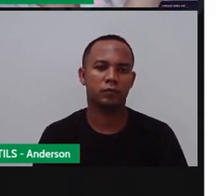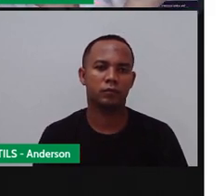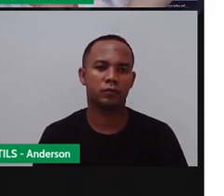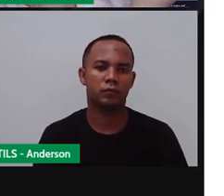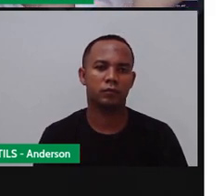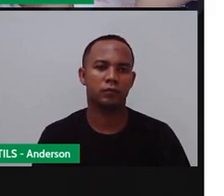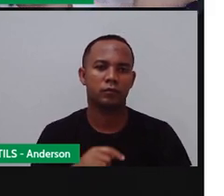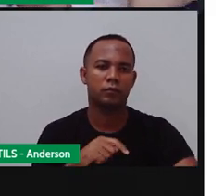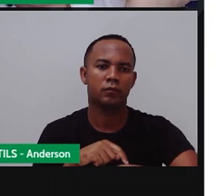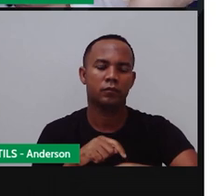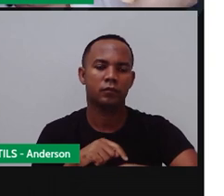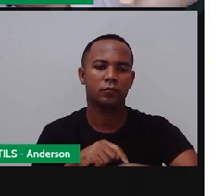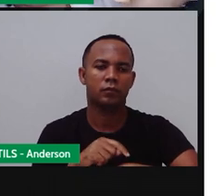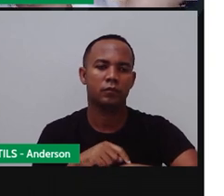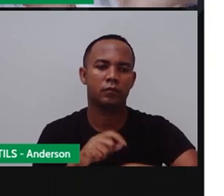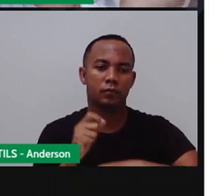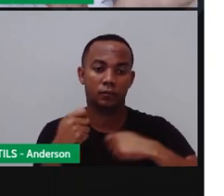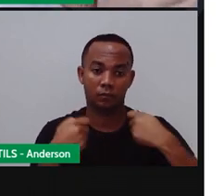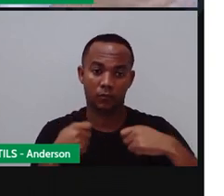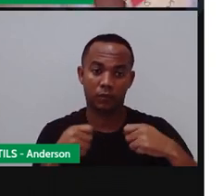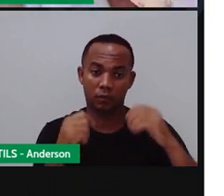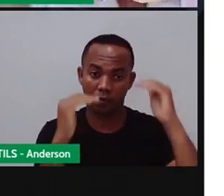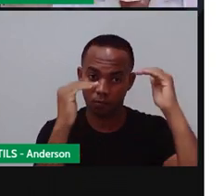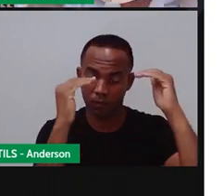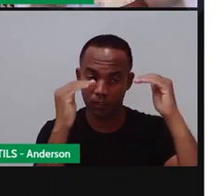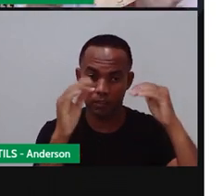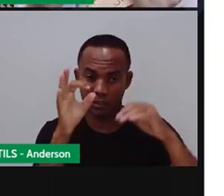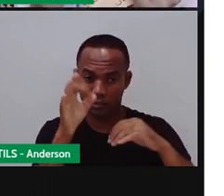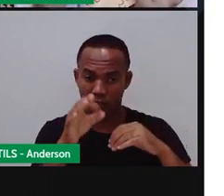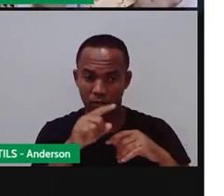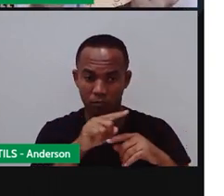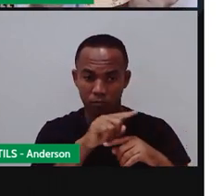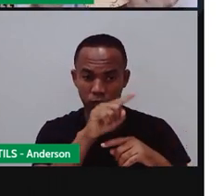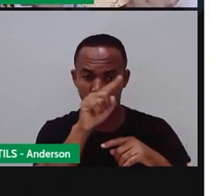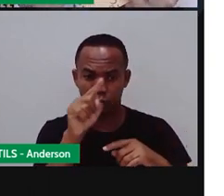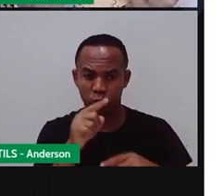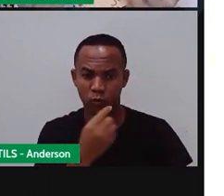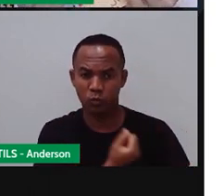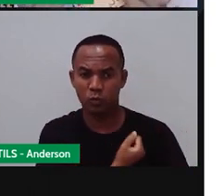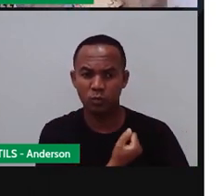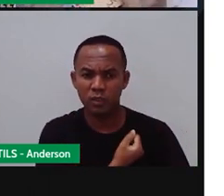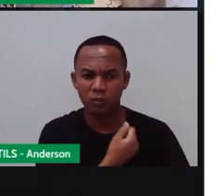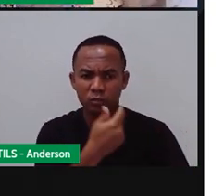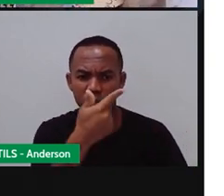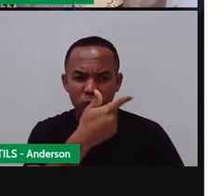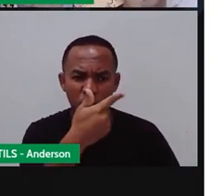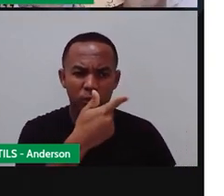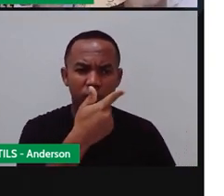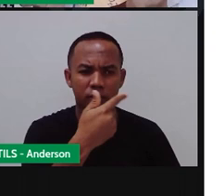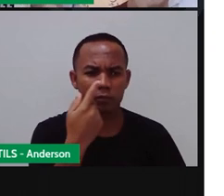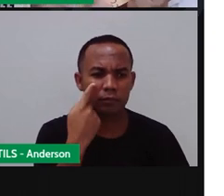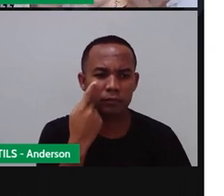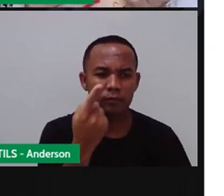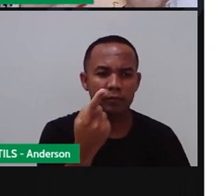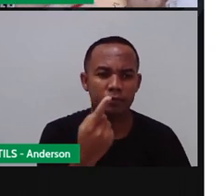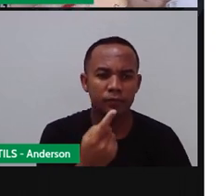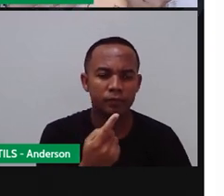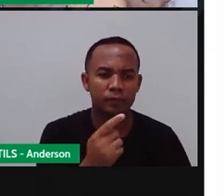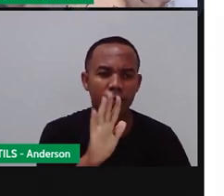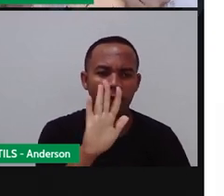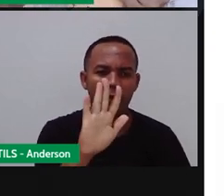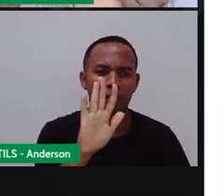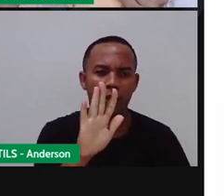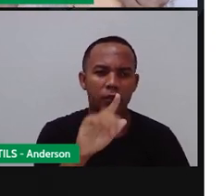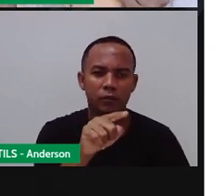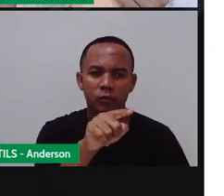Da hora. Eu vou obedecer o primeiro número, que é o número o quê? Dois, não isso? O número dois, ó. Dois. Mas